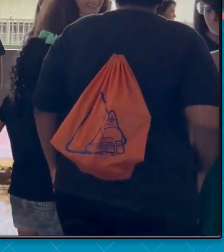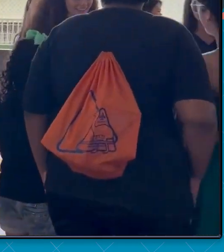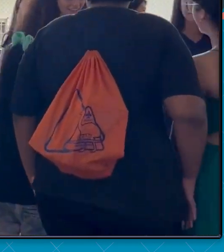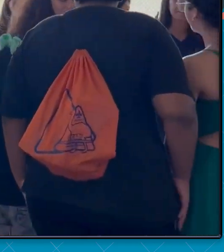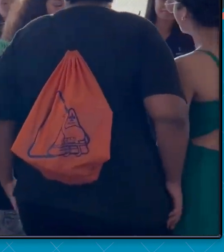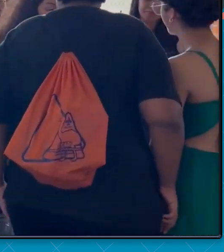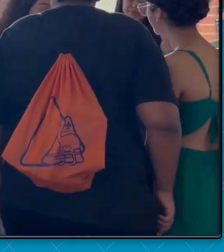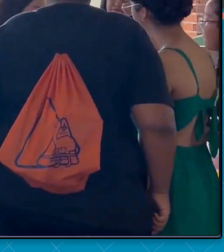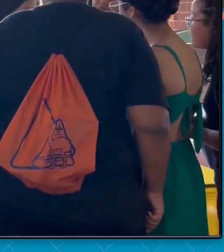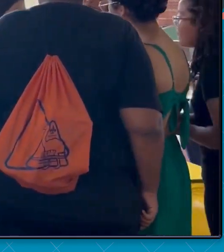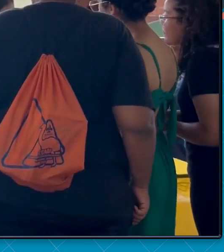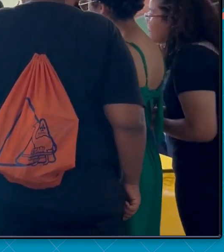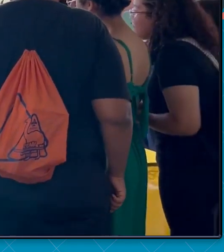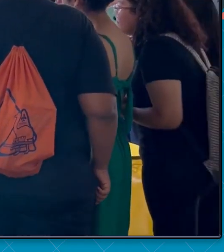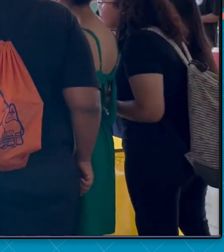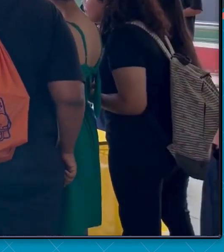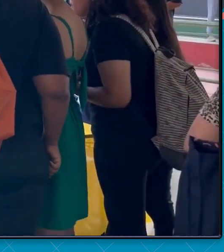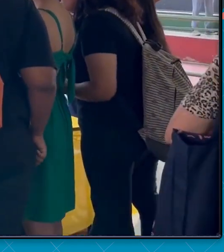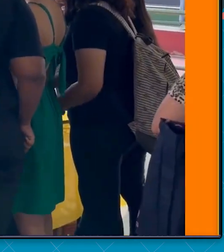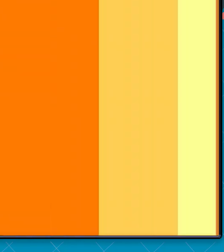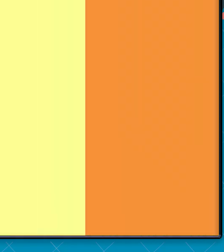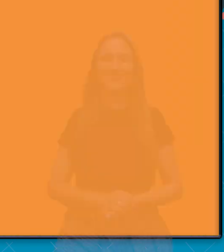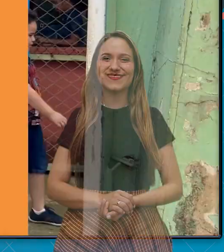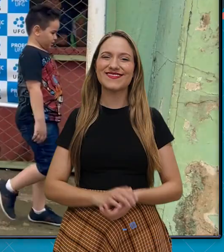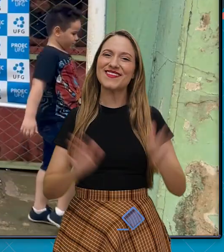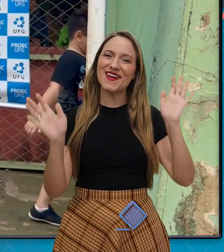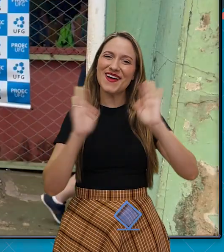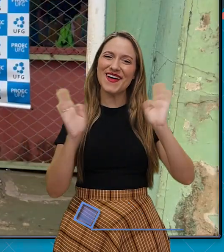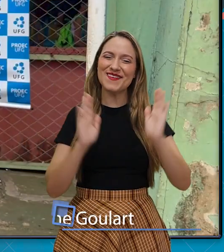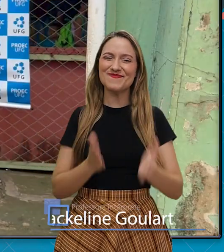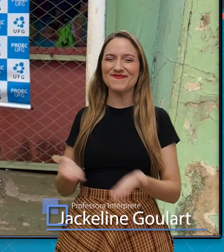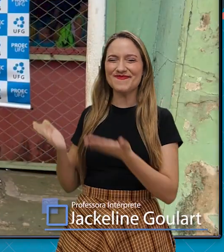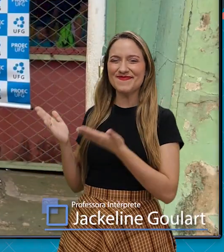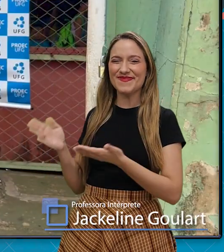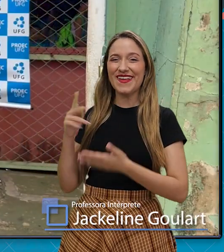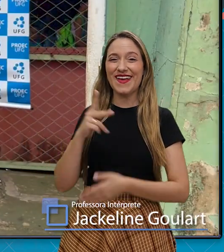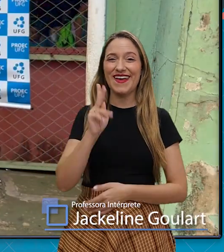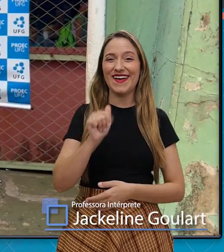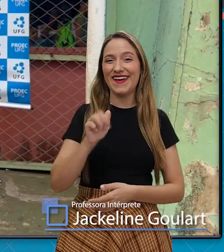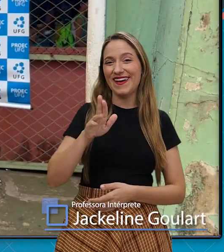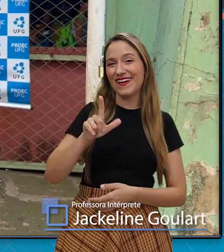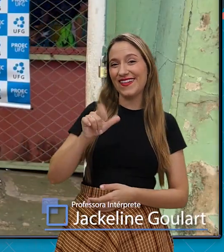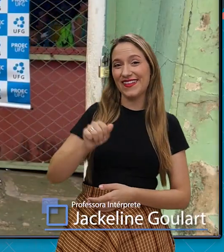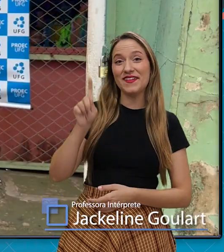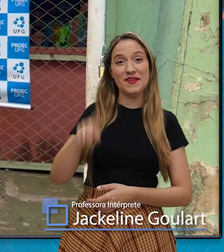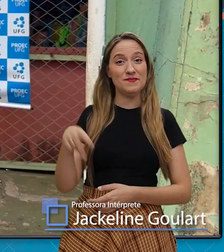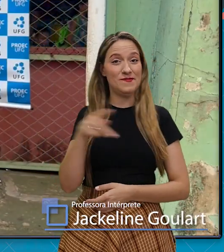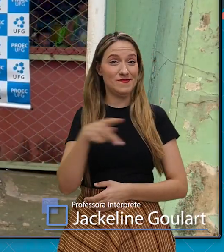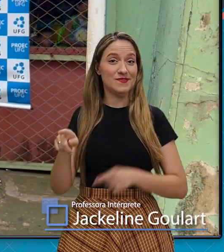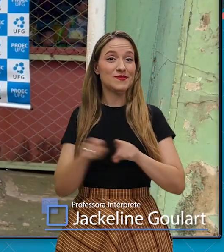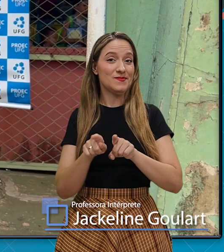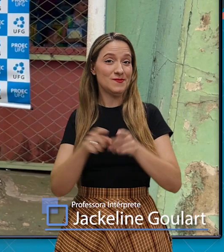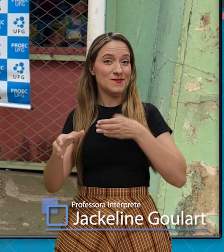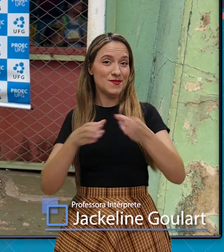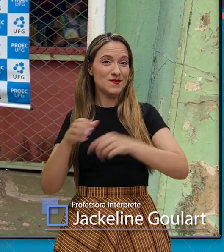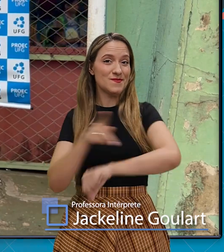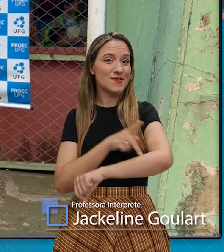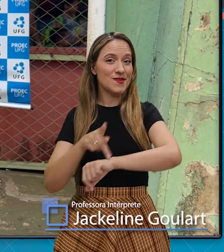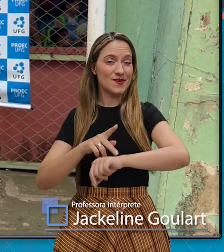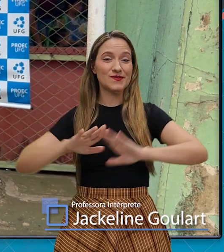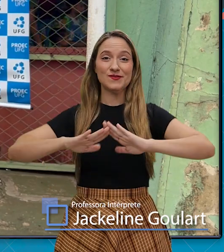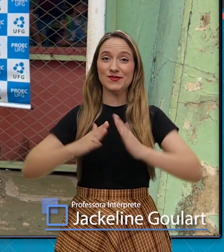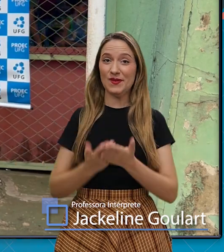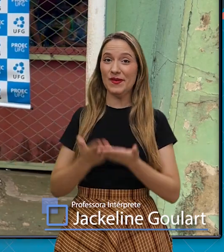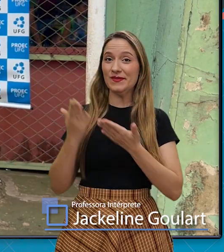Legenda Eu sou Carla, sou professora e coordenadora pedagógica da Escola Municipal